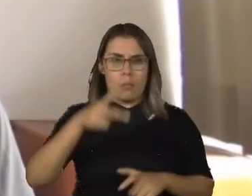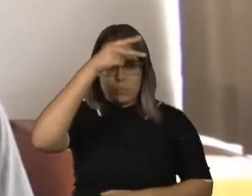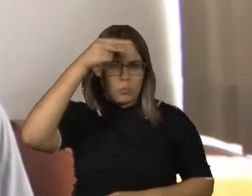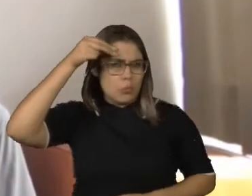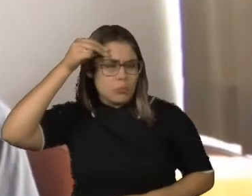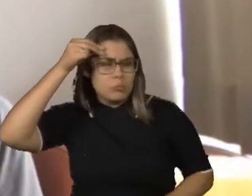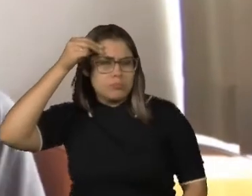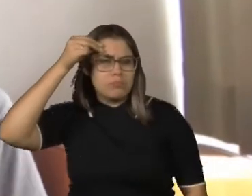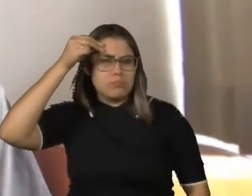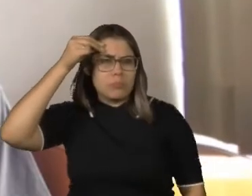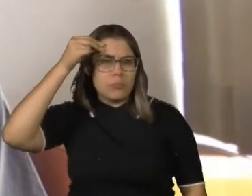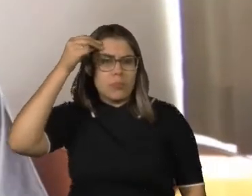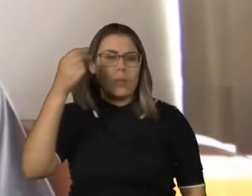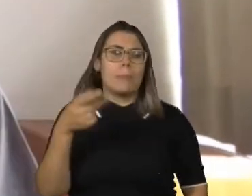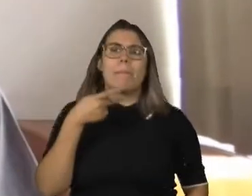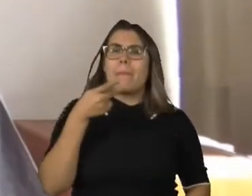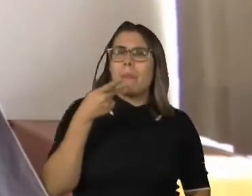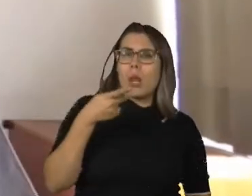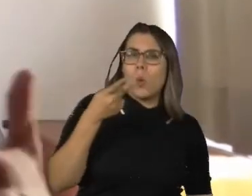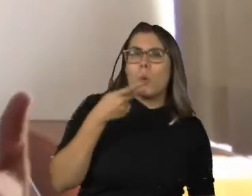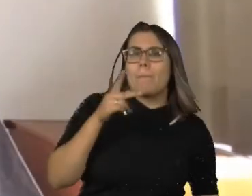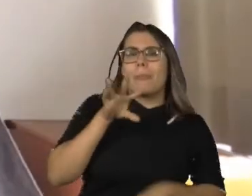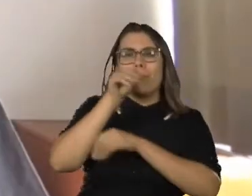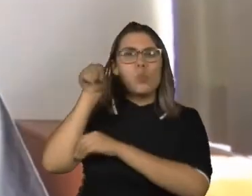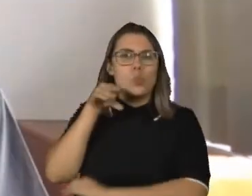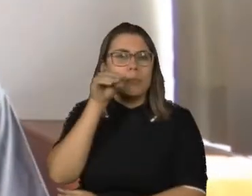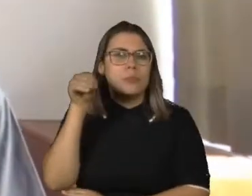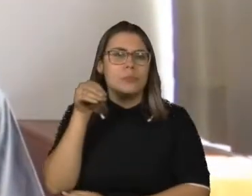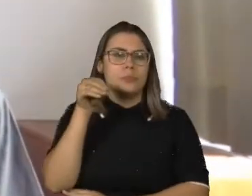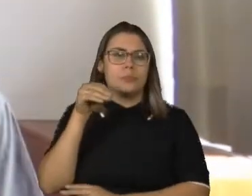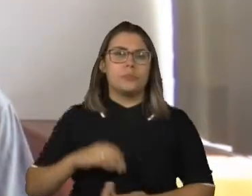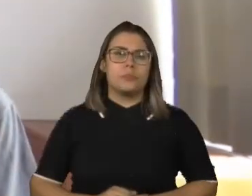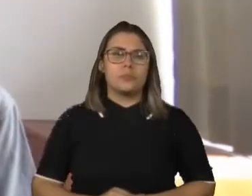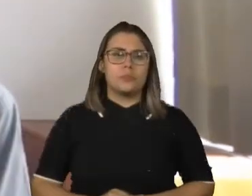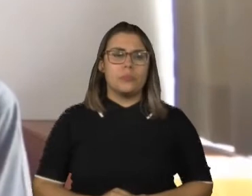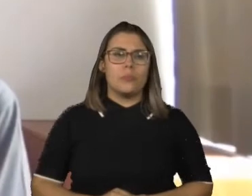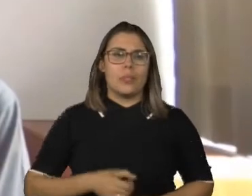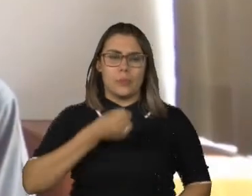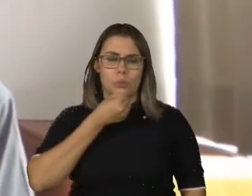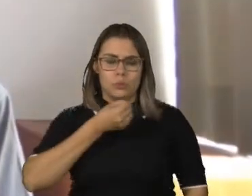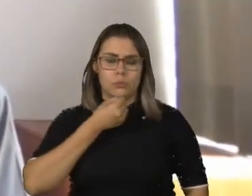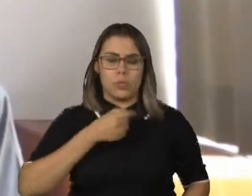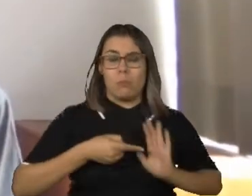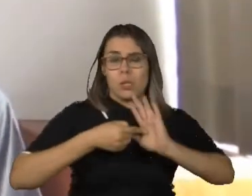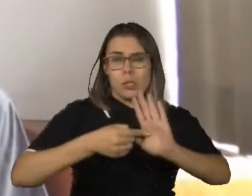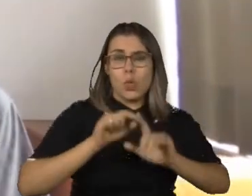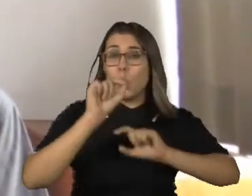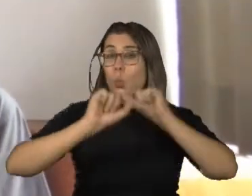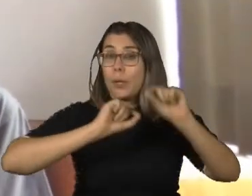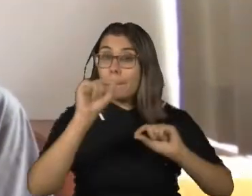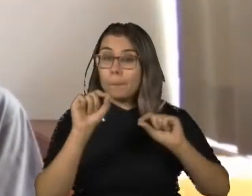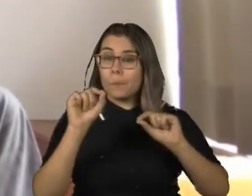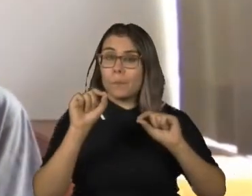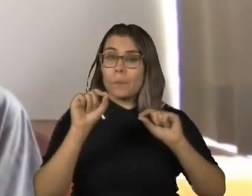final foi uma defesa oral do projeto perante uma banca de avaliação. Nas duas apresentações, a